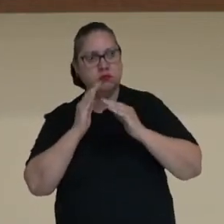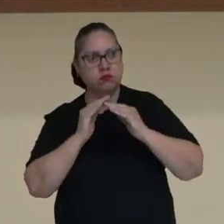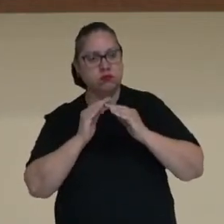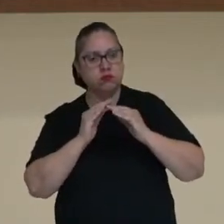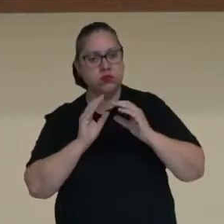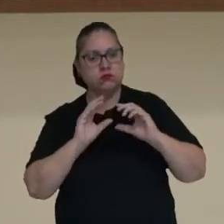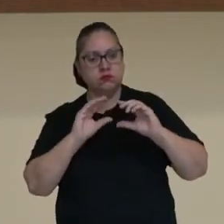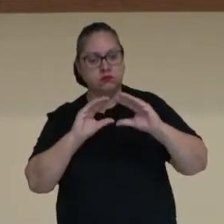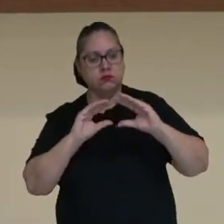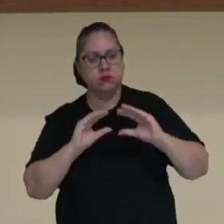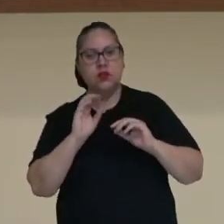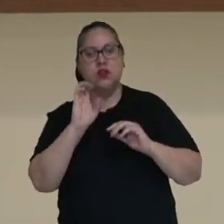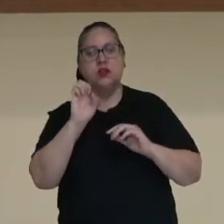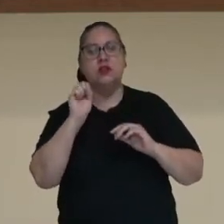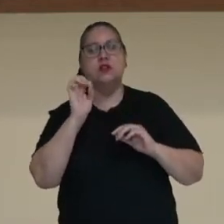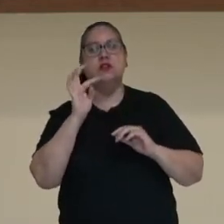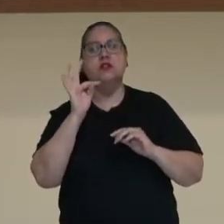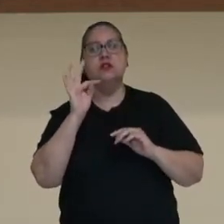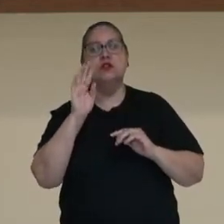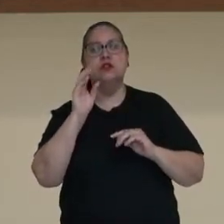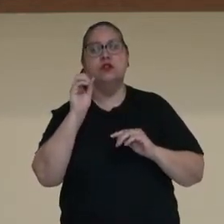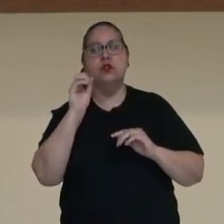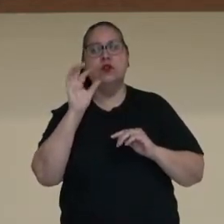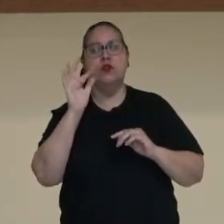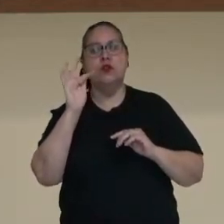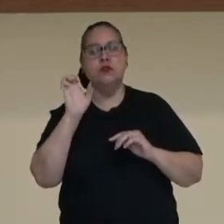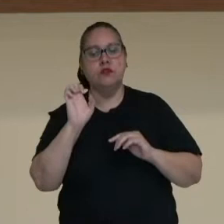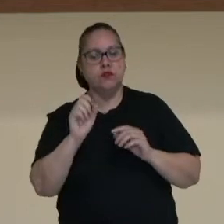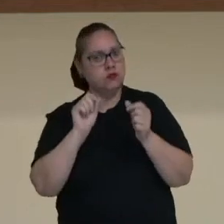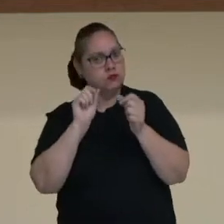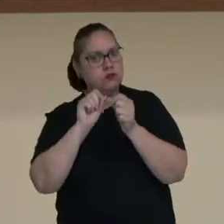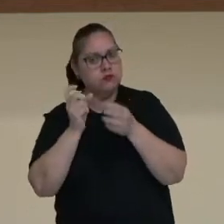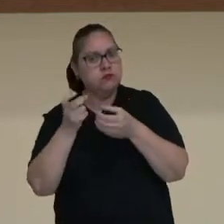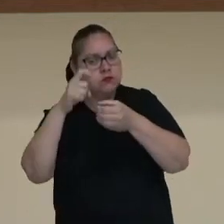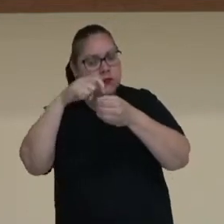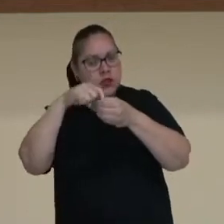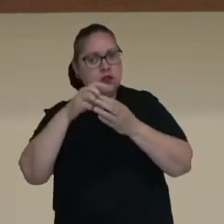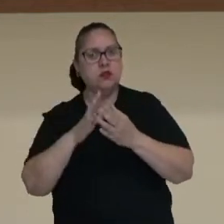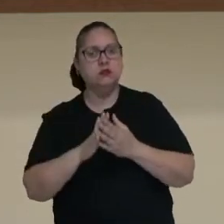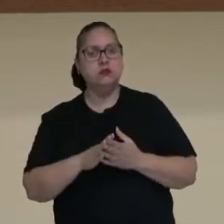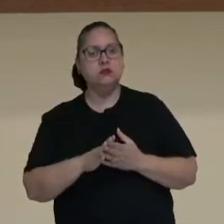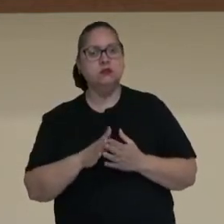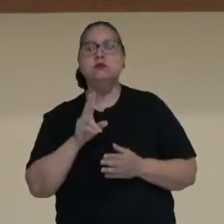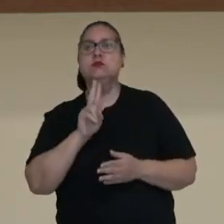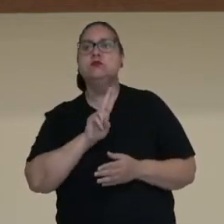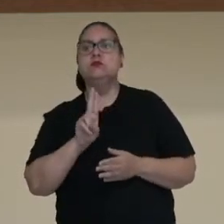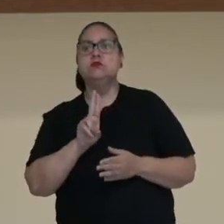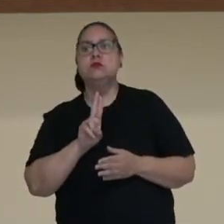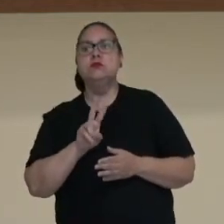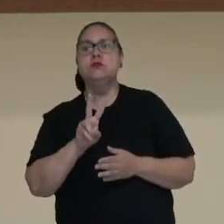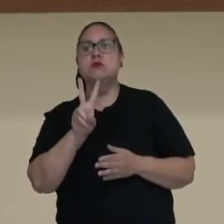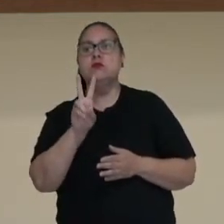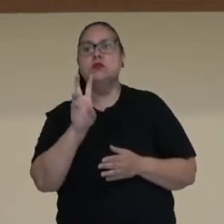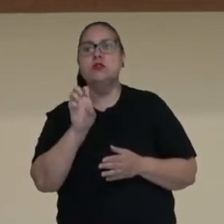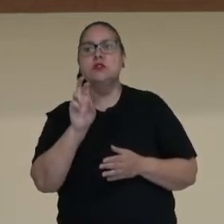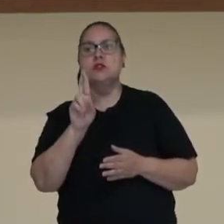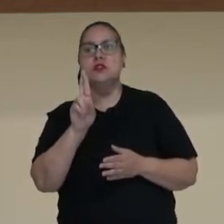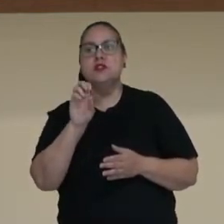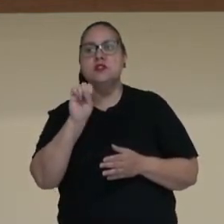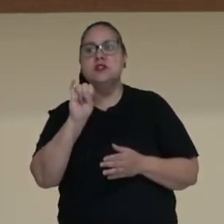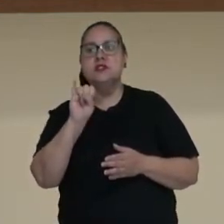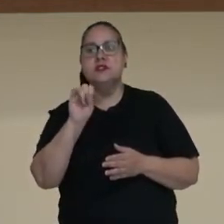estrofe. Então a estrofação faz parte, né? Do que nós chamamos de versificação.